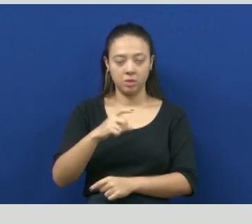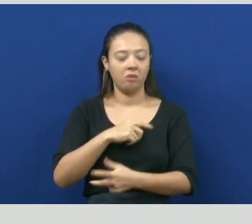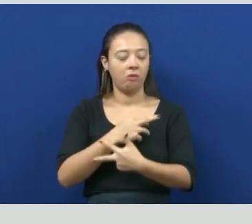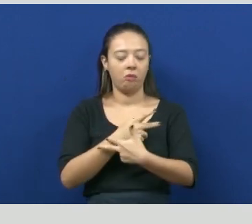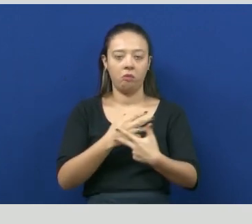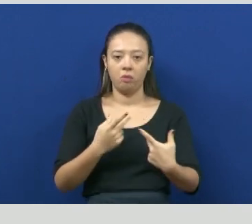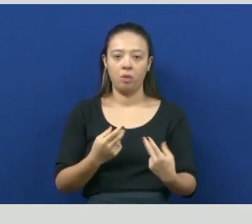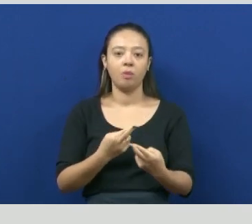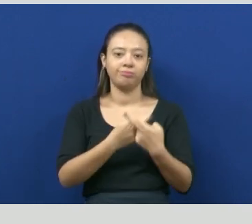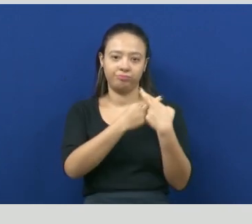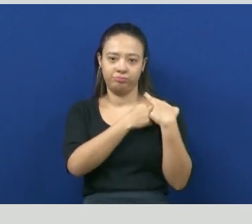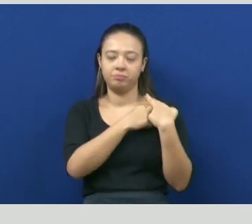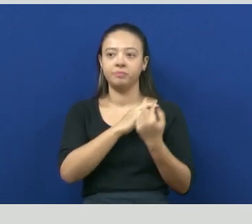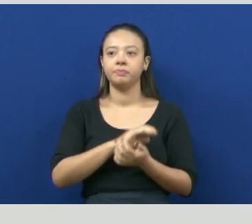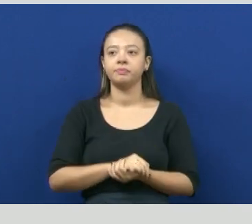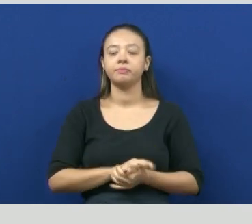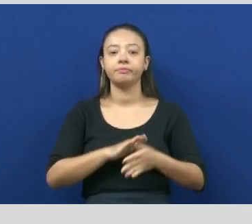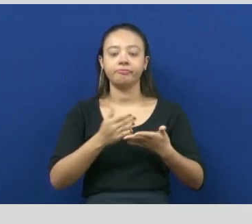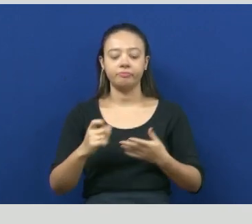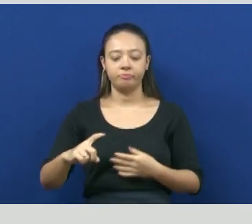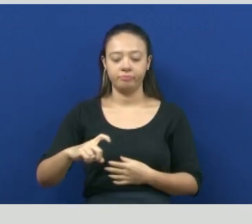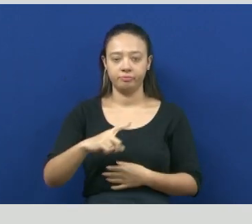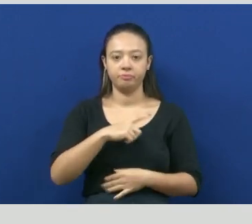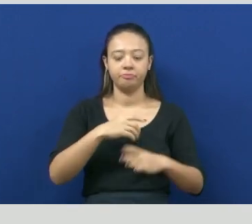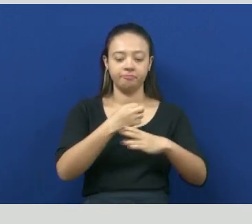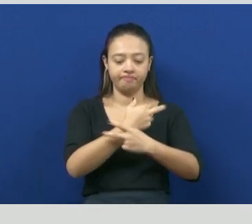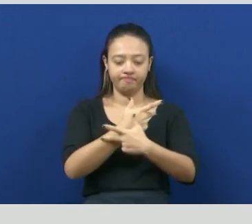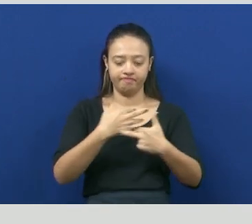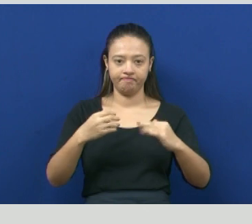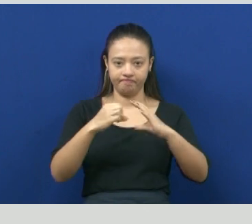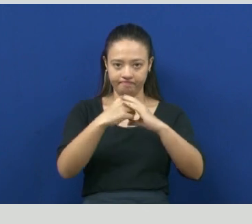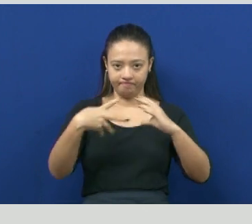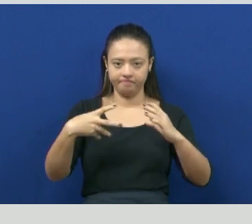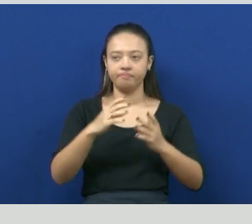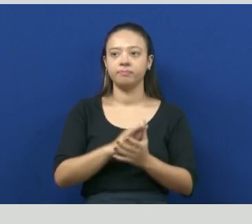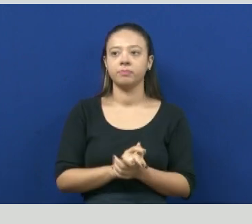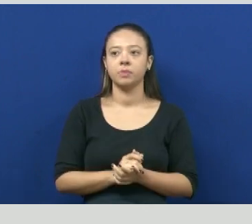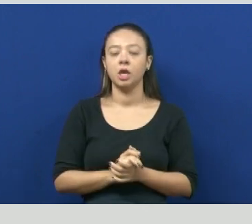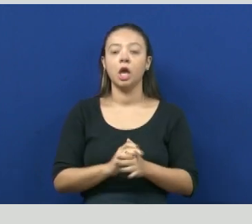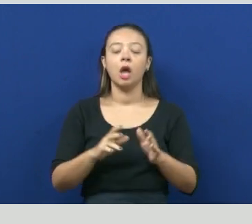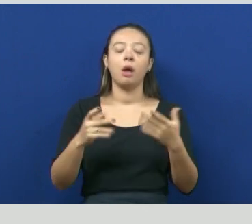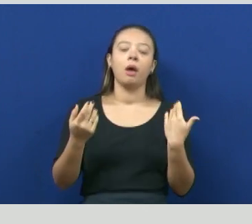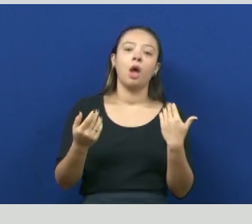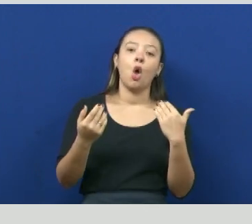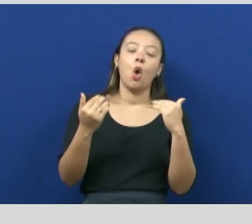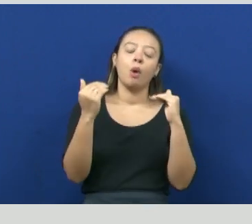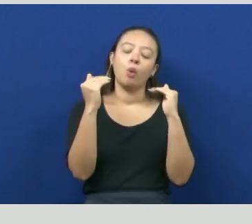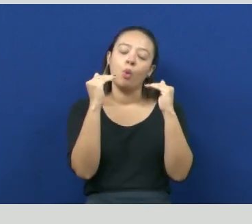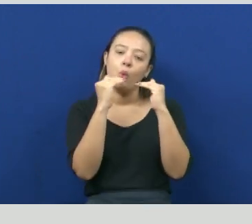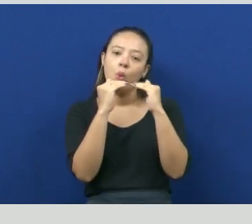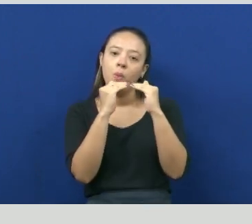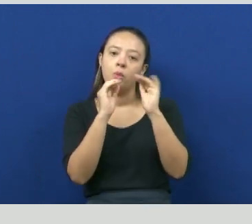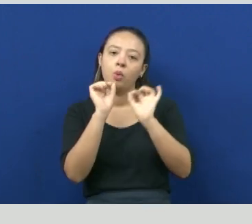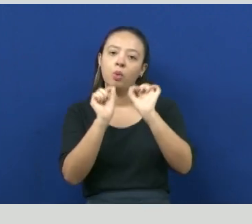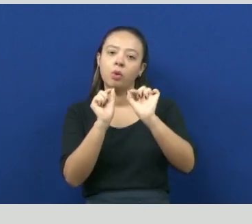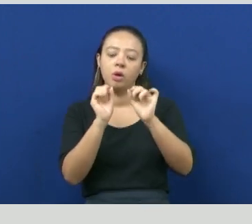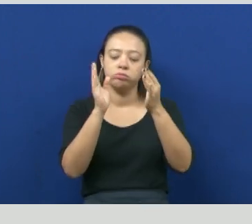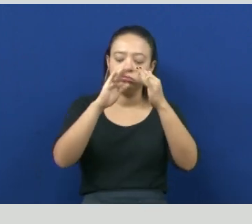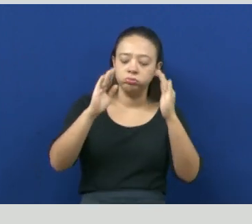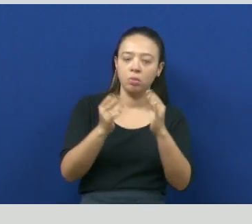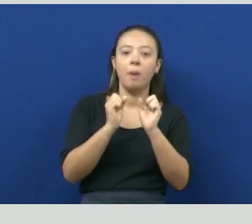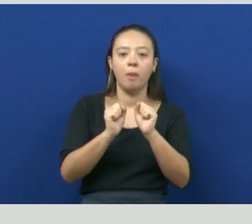Bom, as bactérias, elas são classificadas conforme a sua forma. Elas podem ser